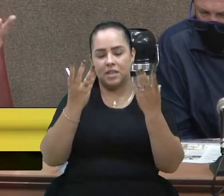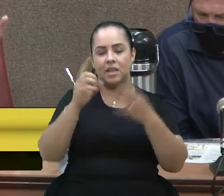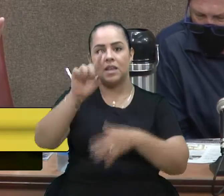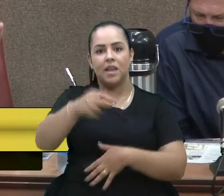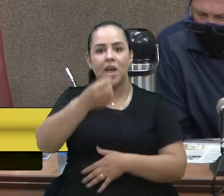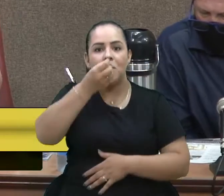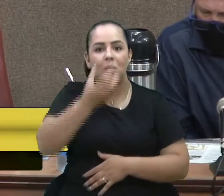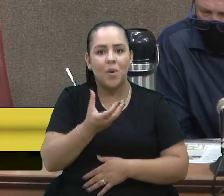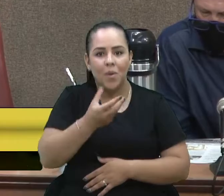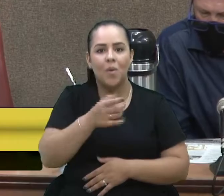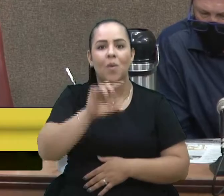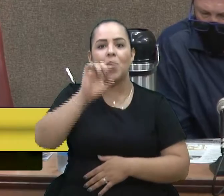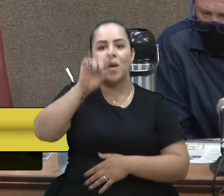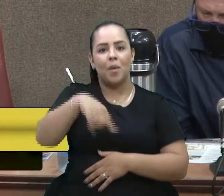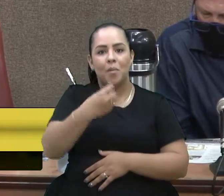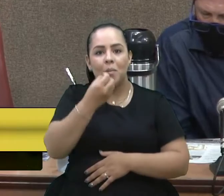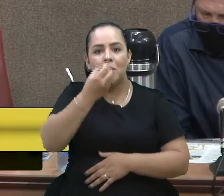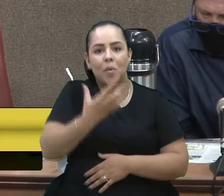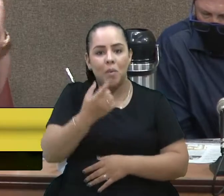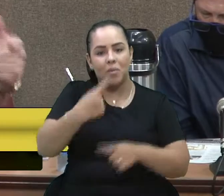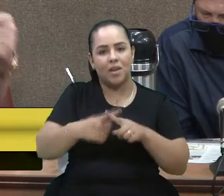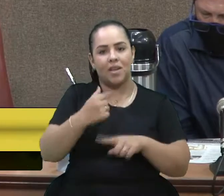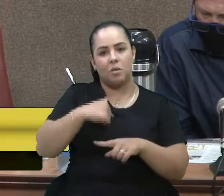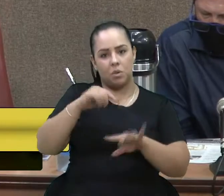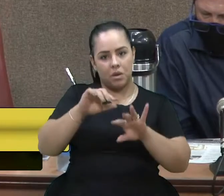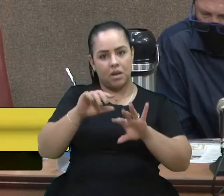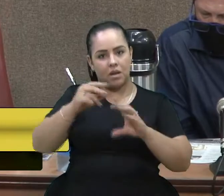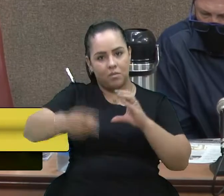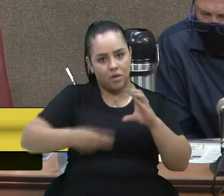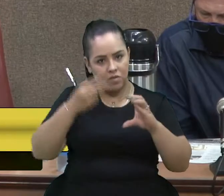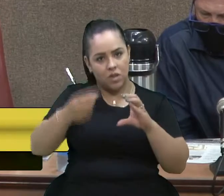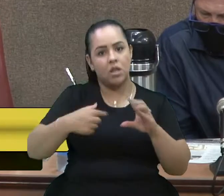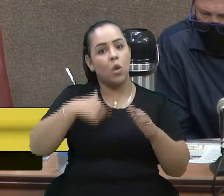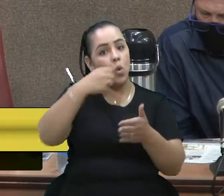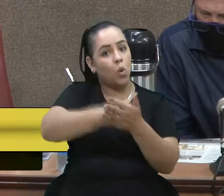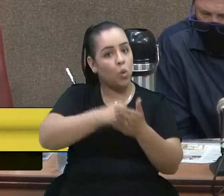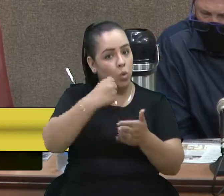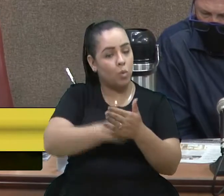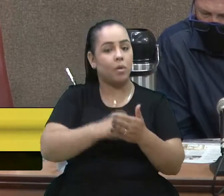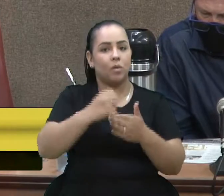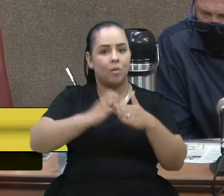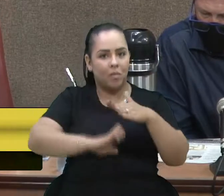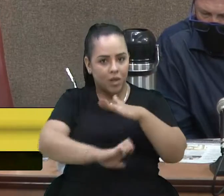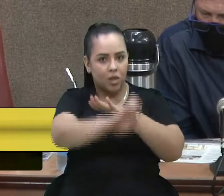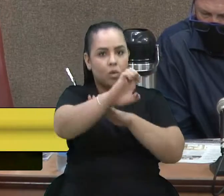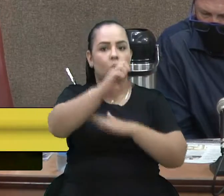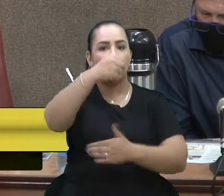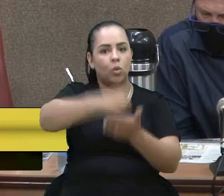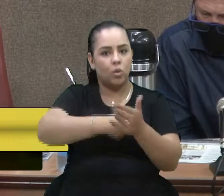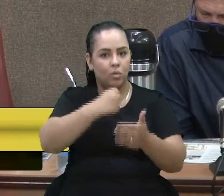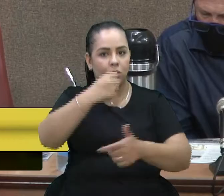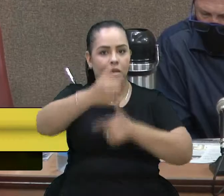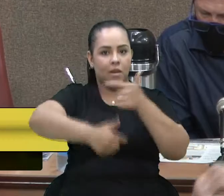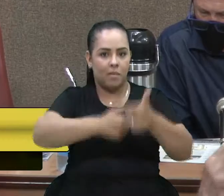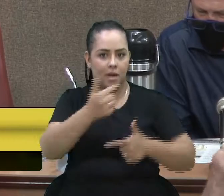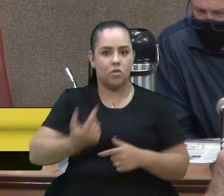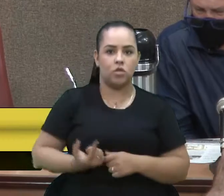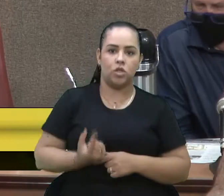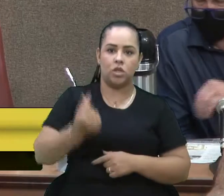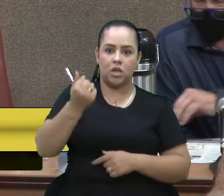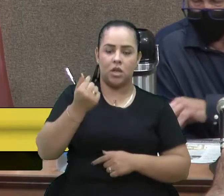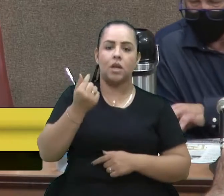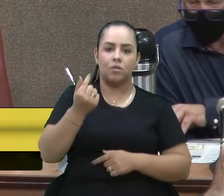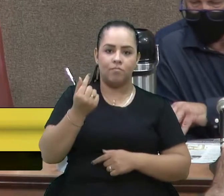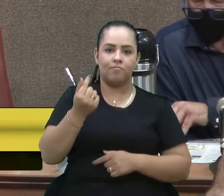e que bom, porque eu, aqui na Câmara, eu luto pelo empreendedor. Eu luto pelo trabalho, a renda e o emprego. Para mim, quando